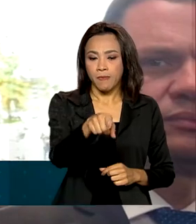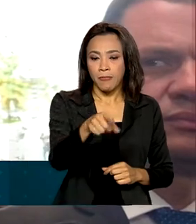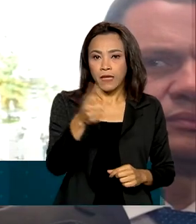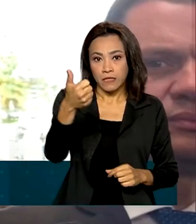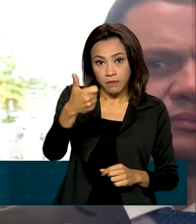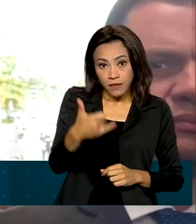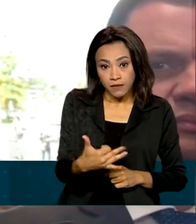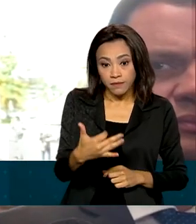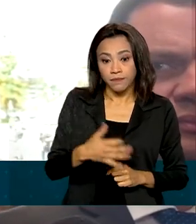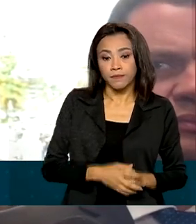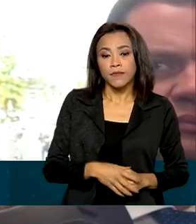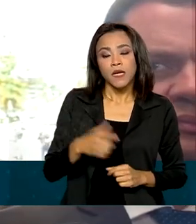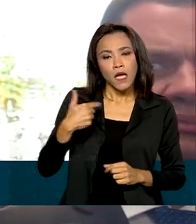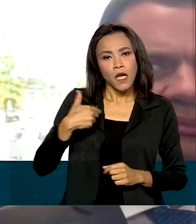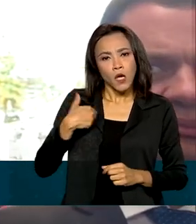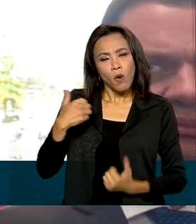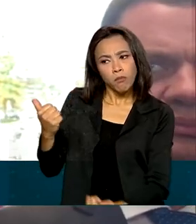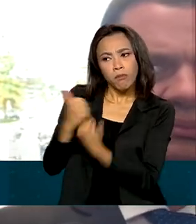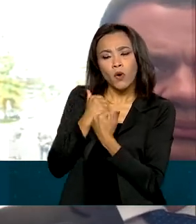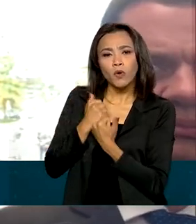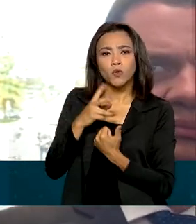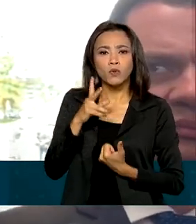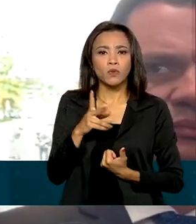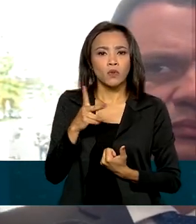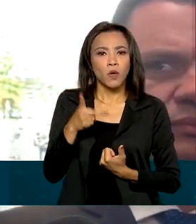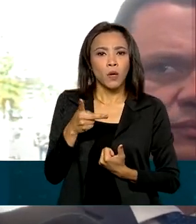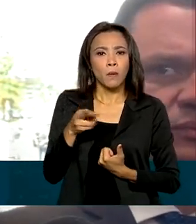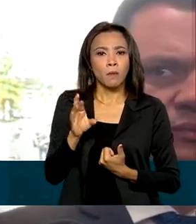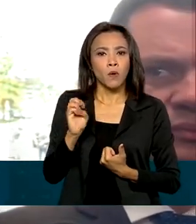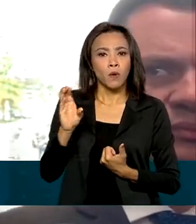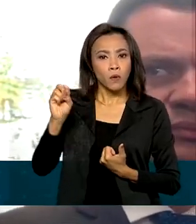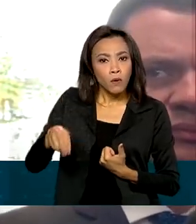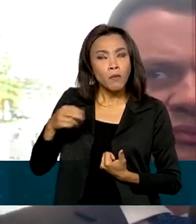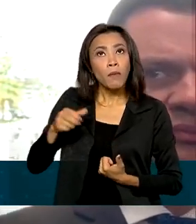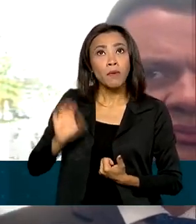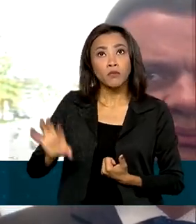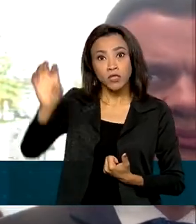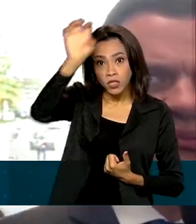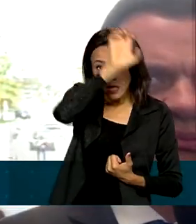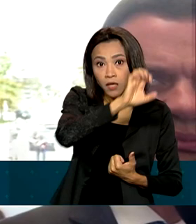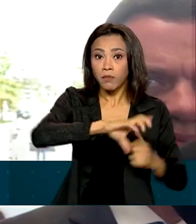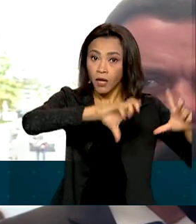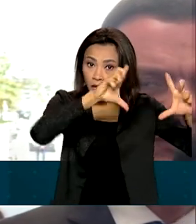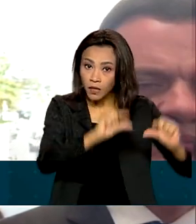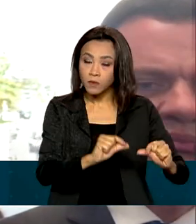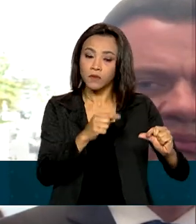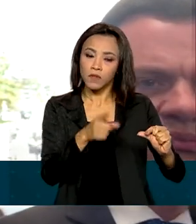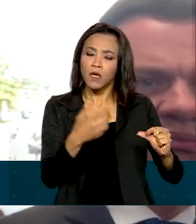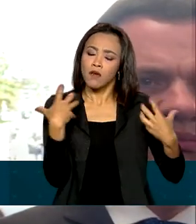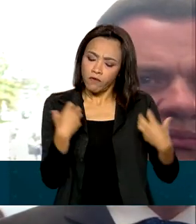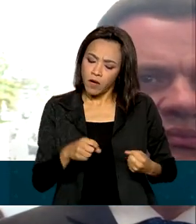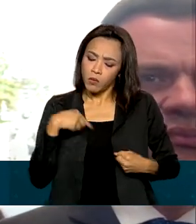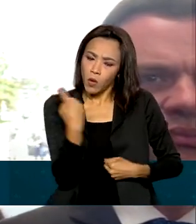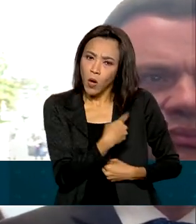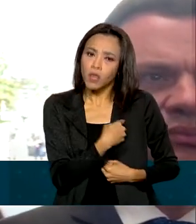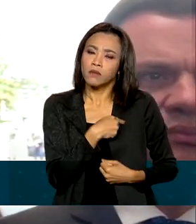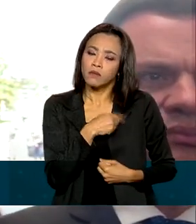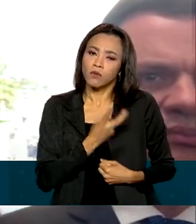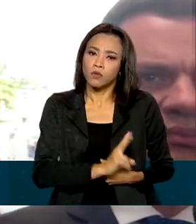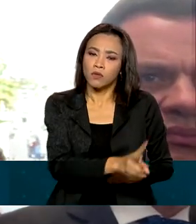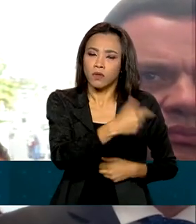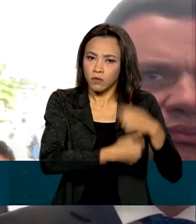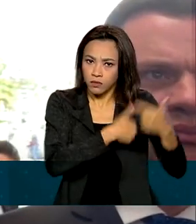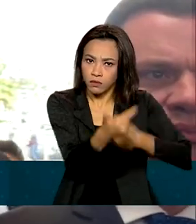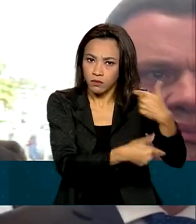os órgãos de defesa do nosso serviço do Estado, mas quando o Estado não quer baixar, fica mais difícil contar. Mas vamos fazer a nossa parte, estamos